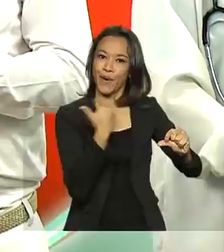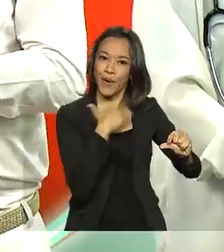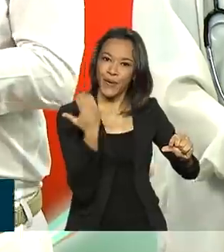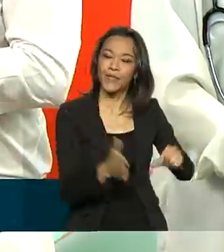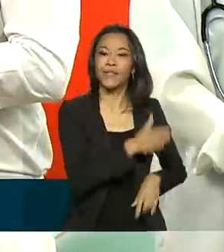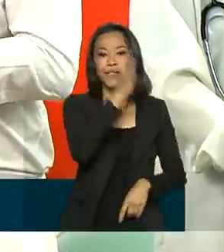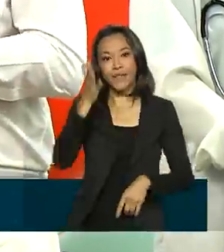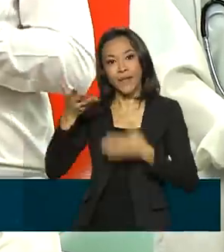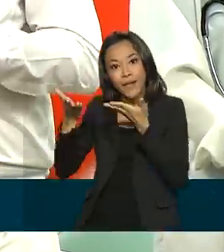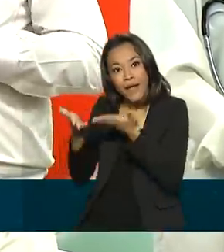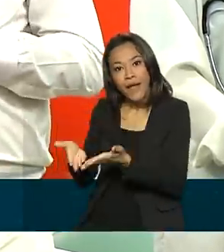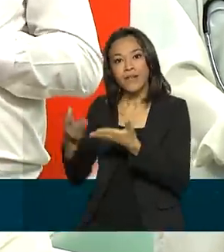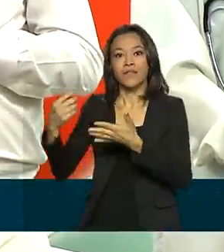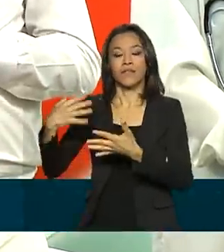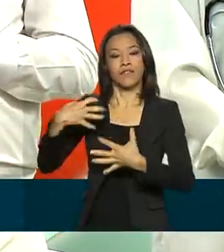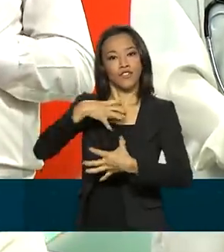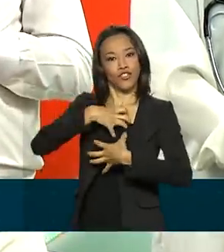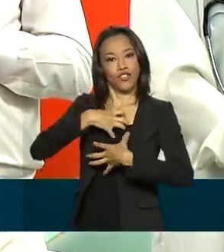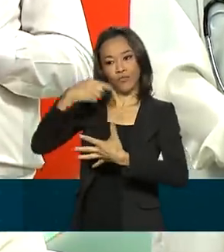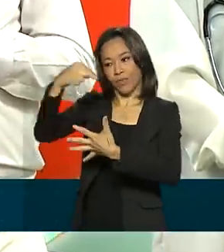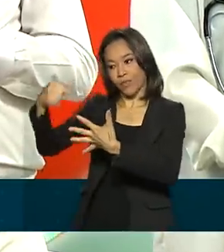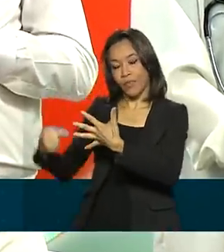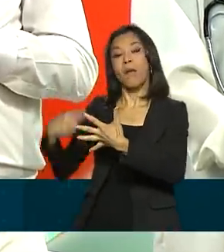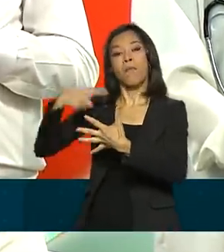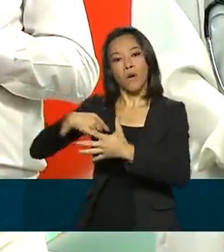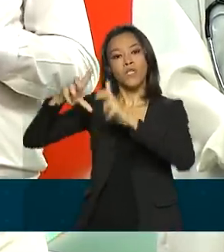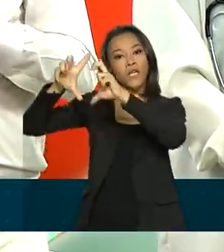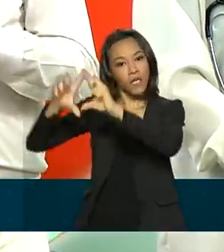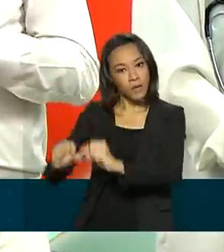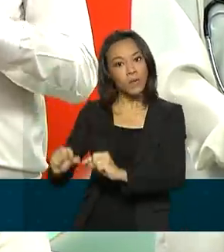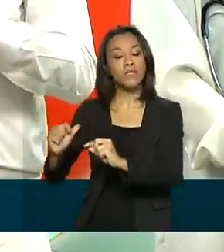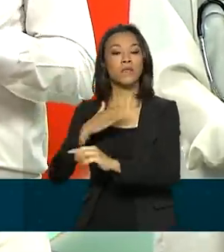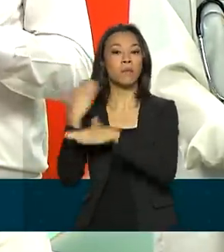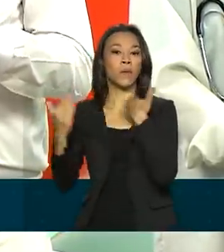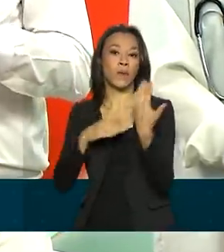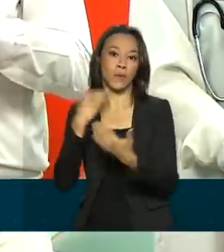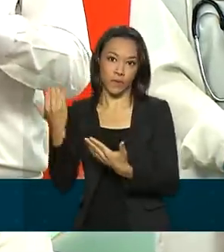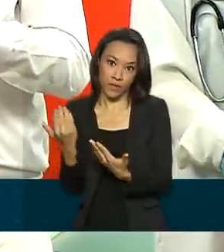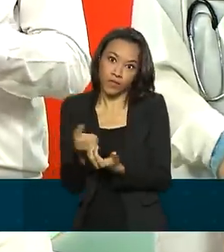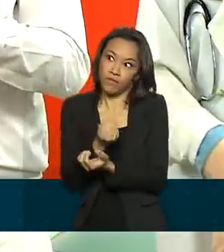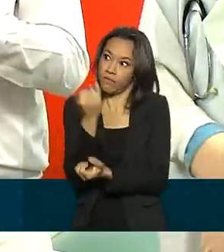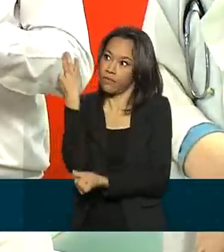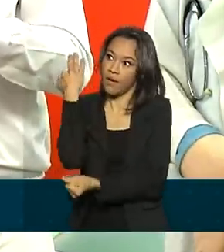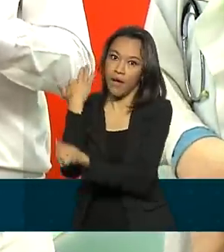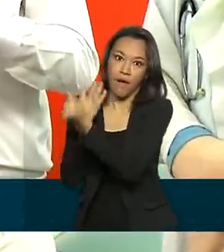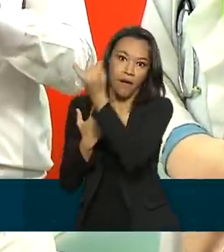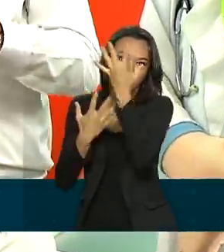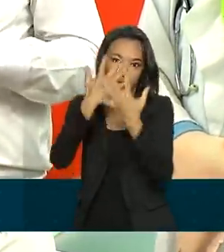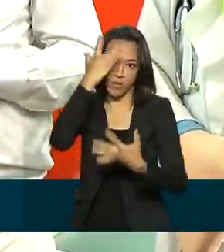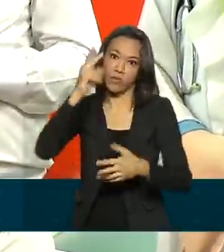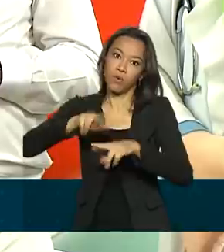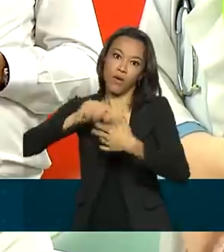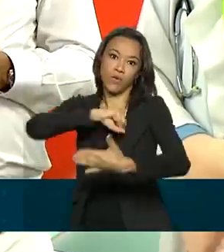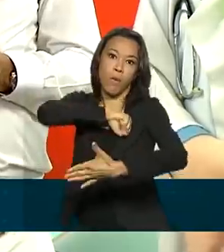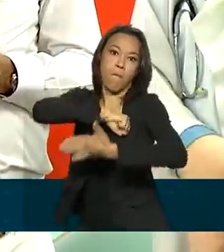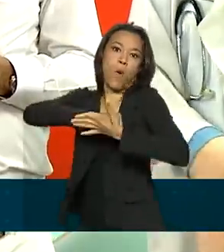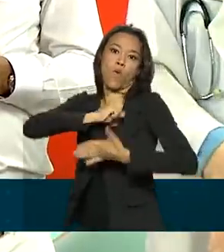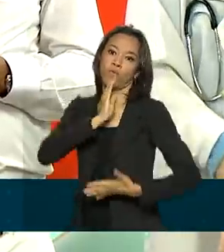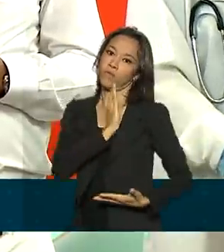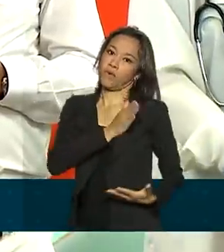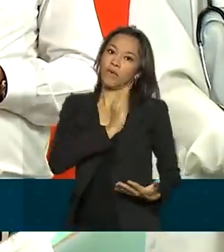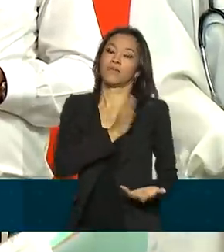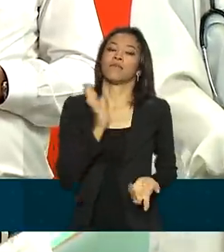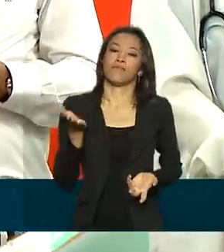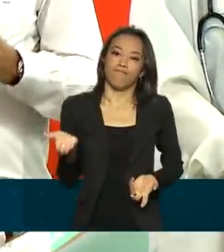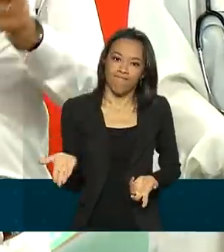atitudes como essa com certeza reduzirão a mortalidade de milhares de pessoas. De novo, milhares de pessoas morrem no Brasil de infarto,